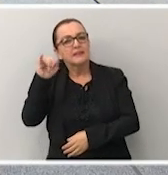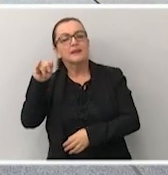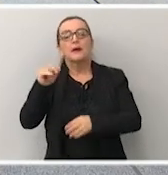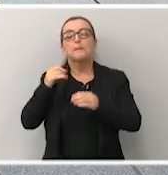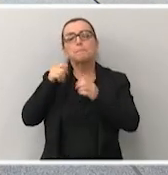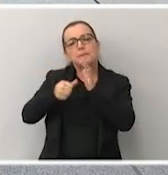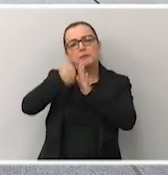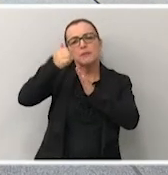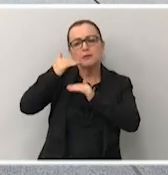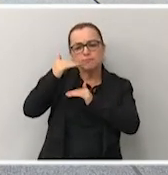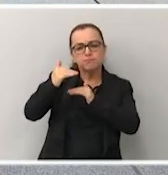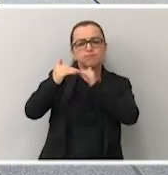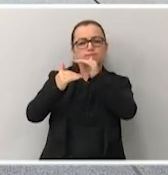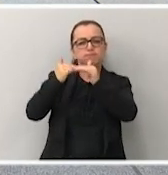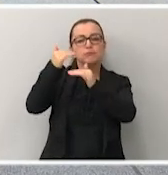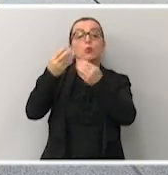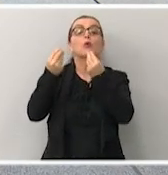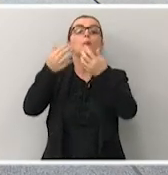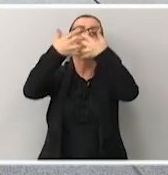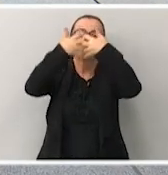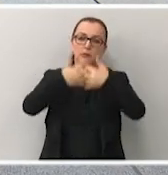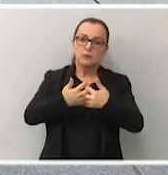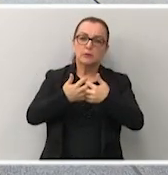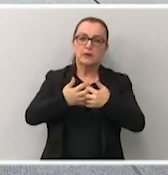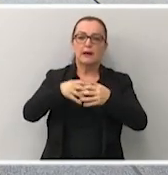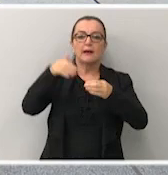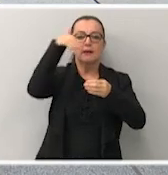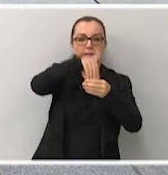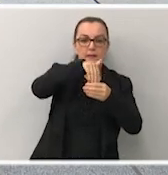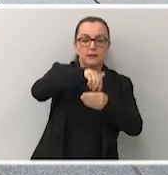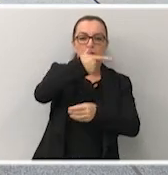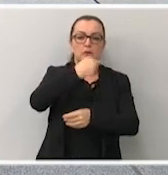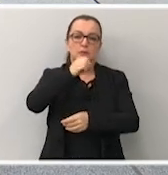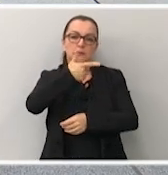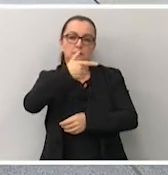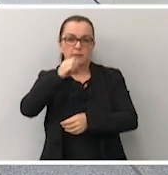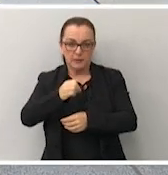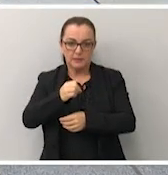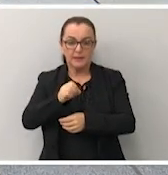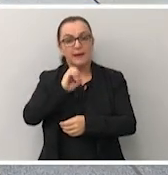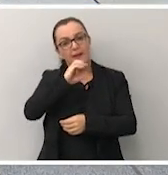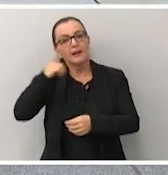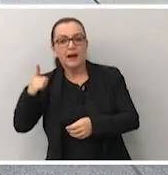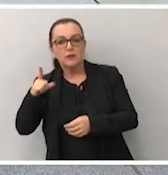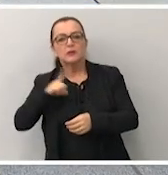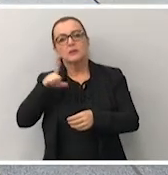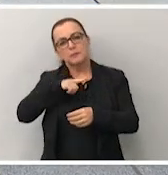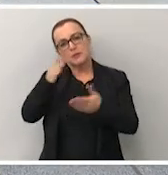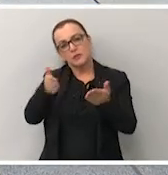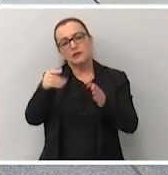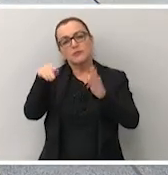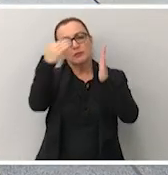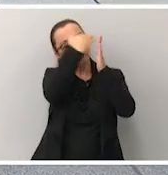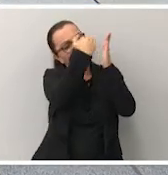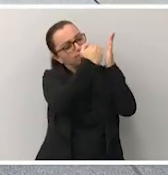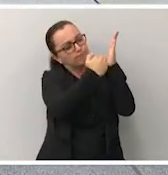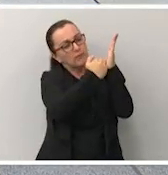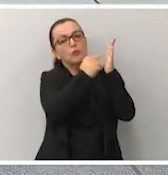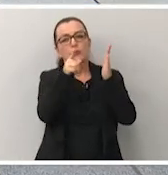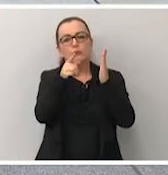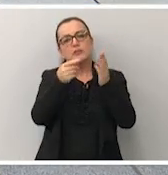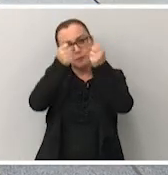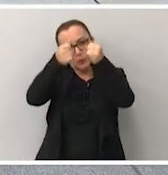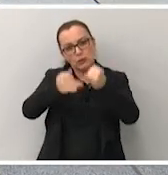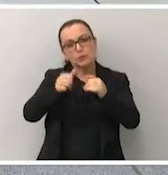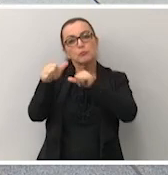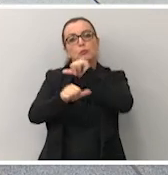andamentos aqui de como é que vai funcionar essas eleições de 2020. Claro, além do cronograma que você já comentou aí, que foi alterado,